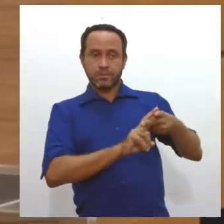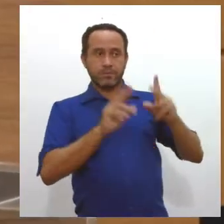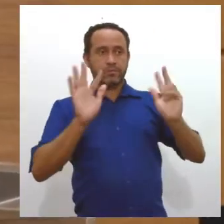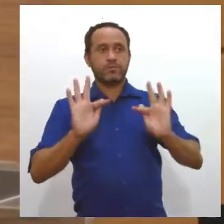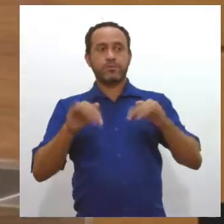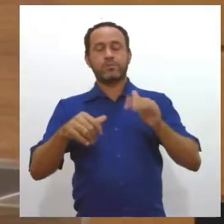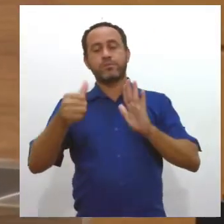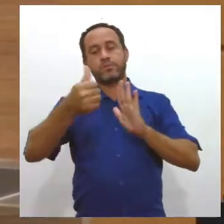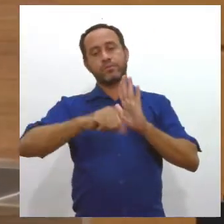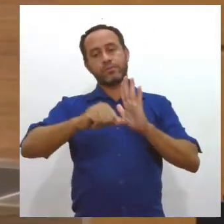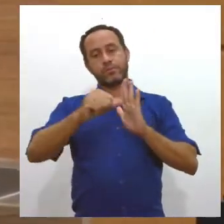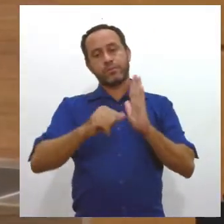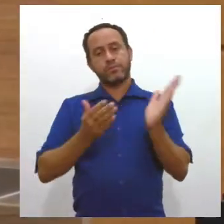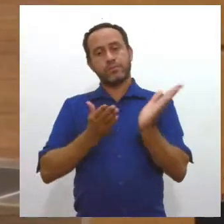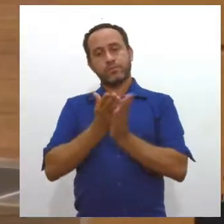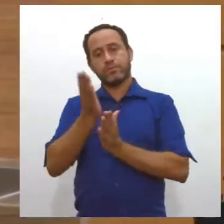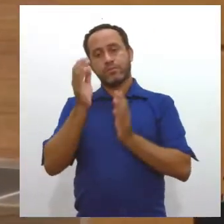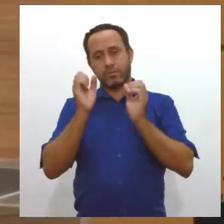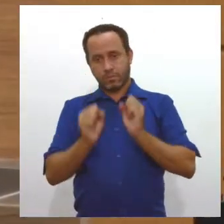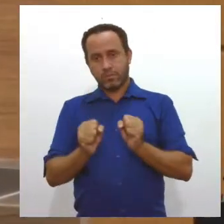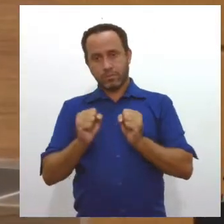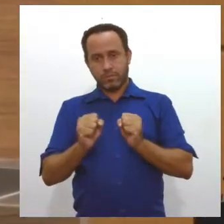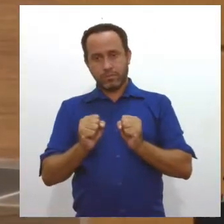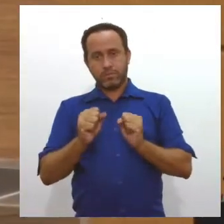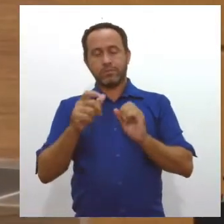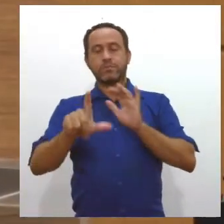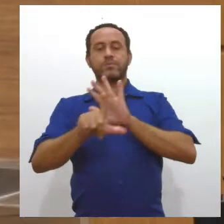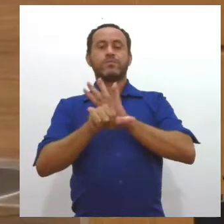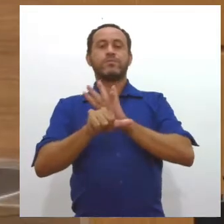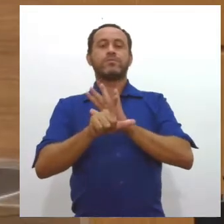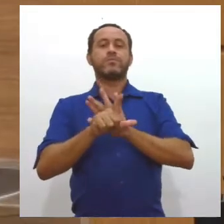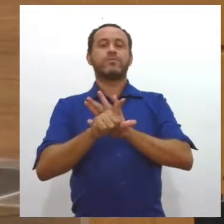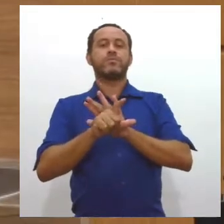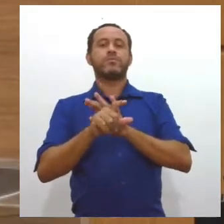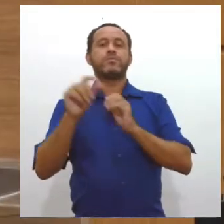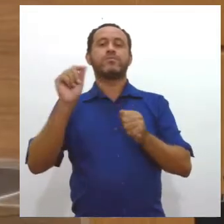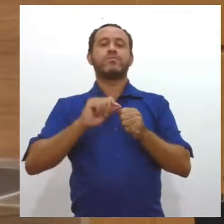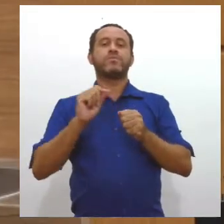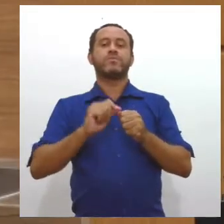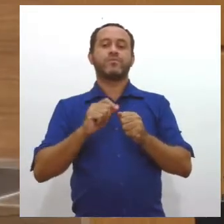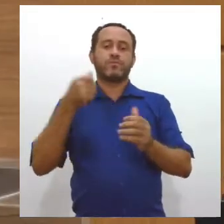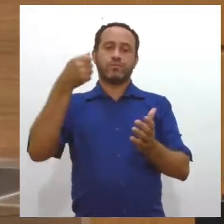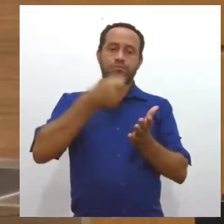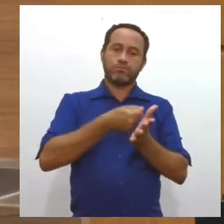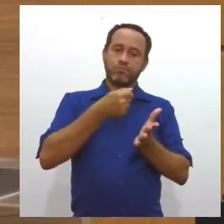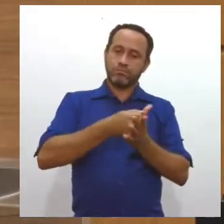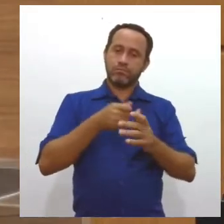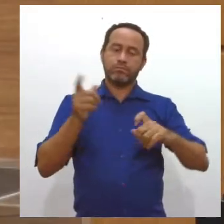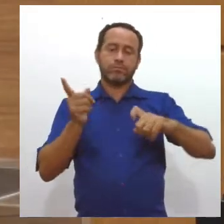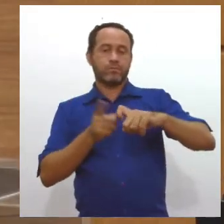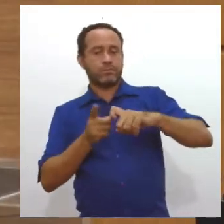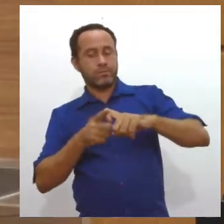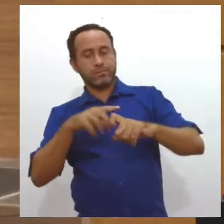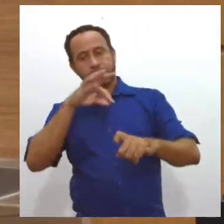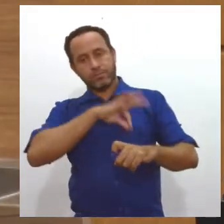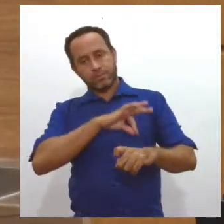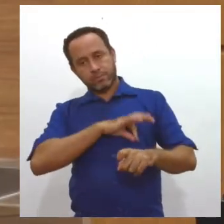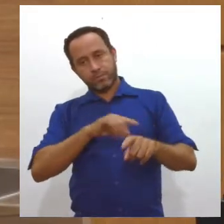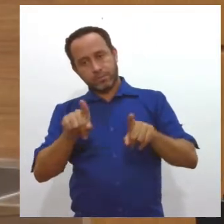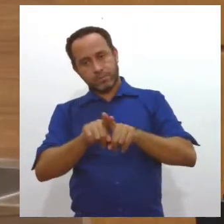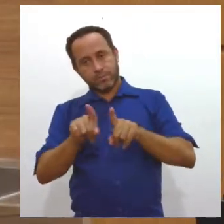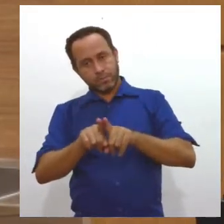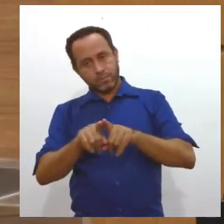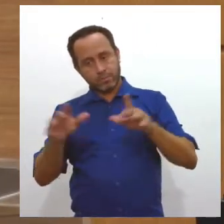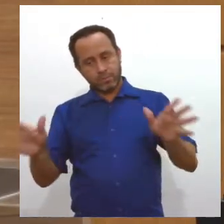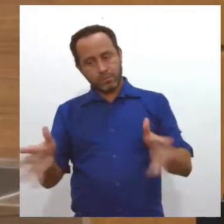foi apreciado e aprovada do Poder Executivo o projeto de lei ordinária que institui a gratificação de atividade médica, bem como a gratificação de